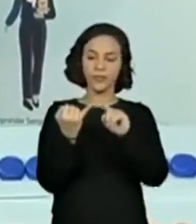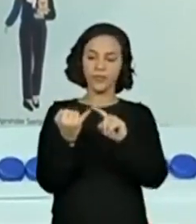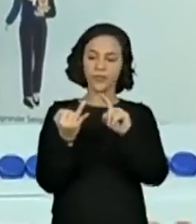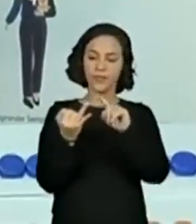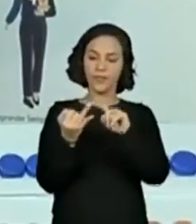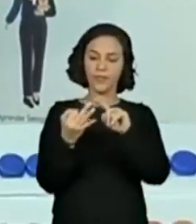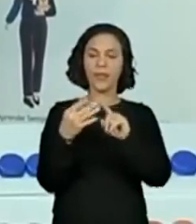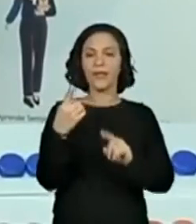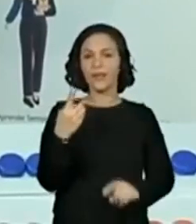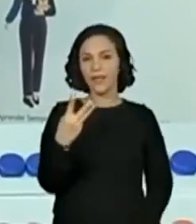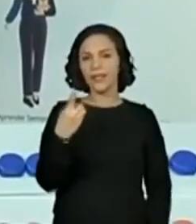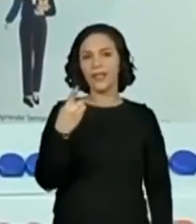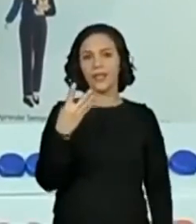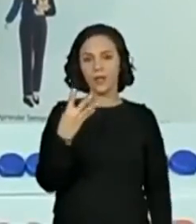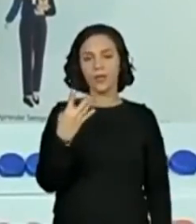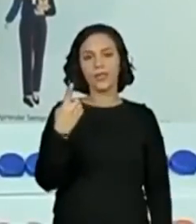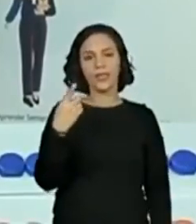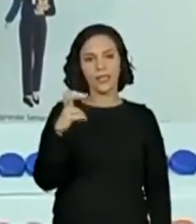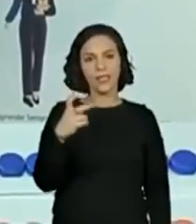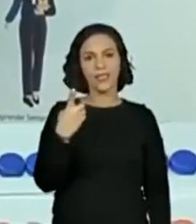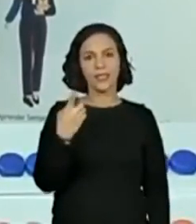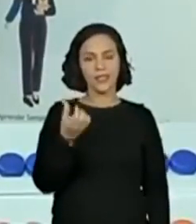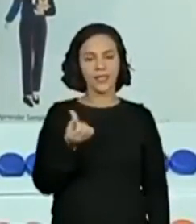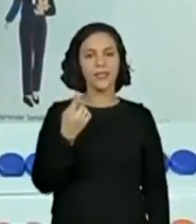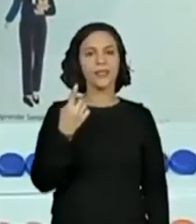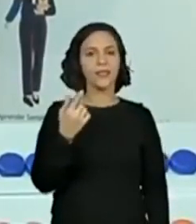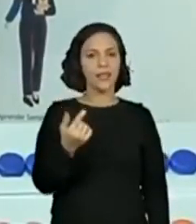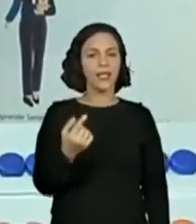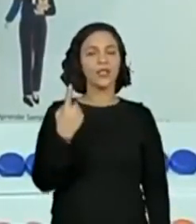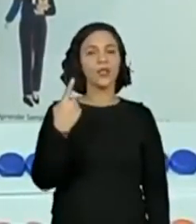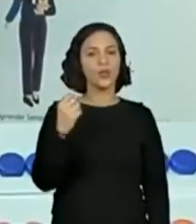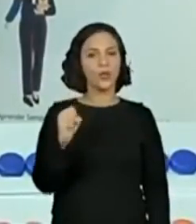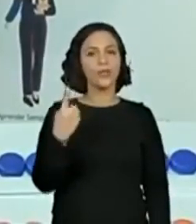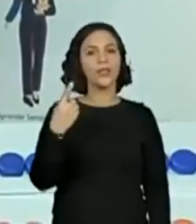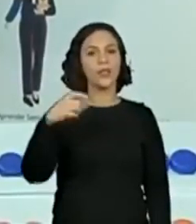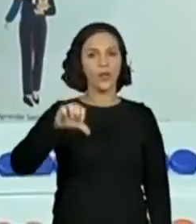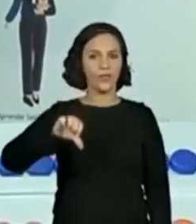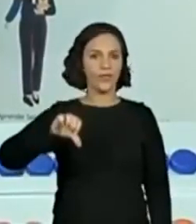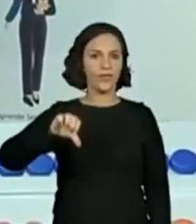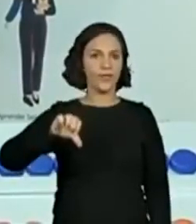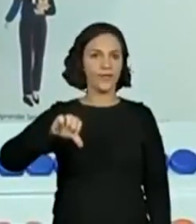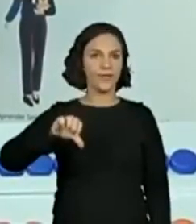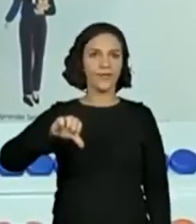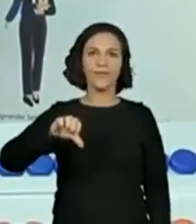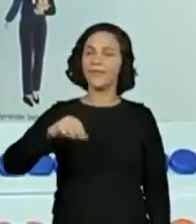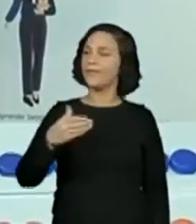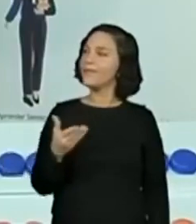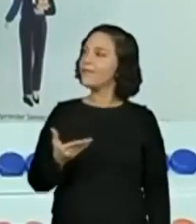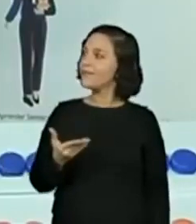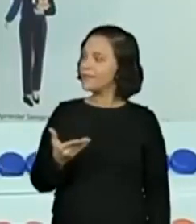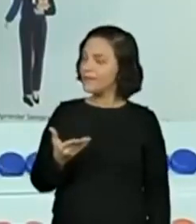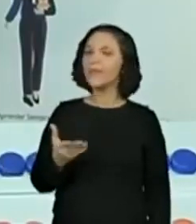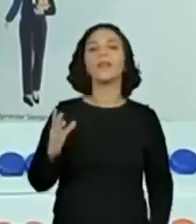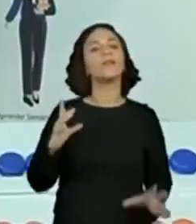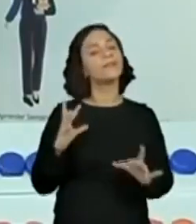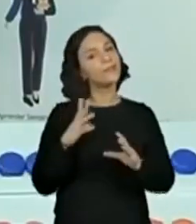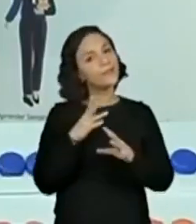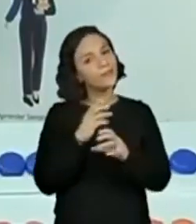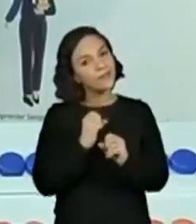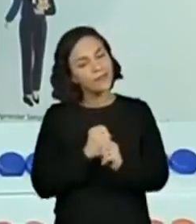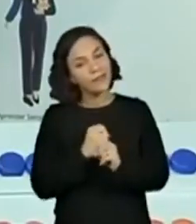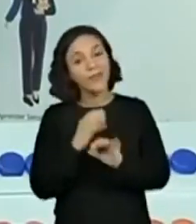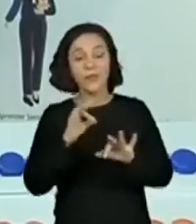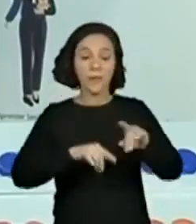treze, quatorze, quinze, dezesseis, dezessete, dezoito, dezenove. Tenho a contagem sem